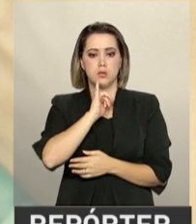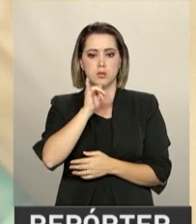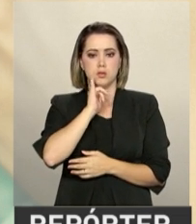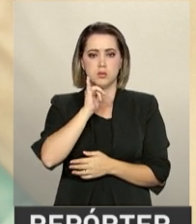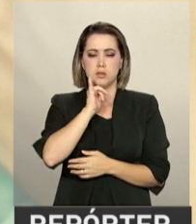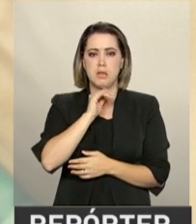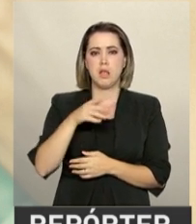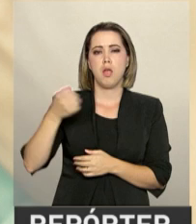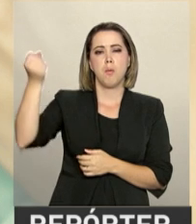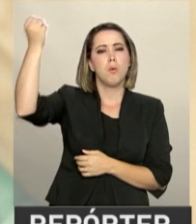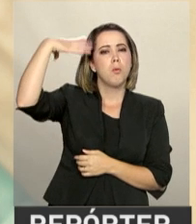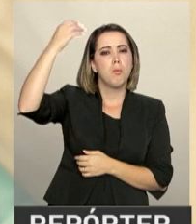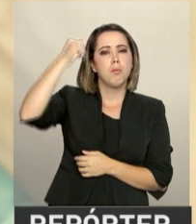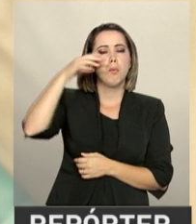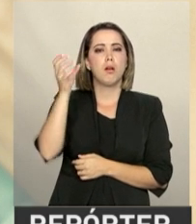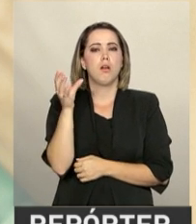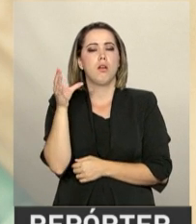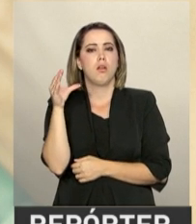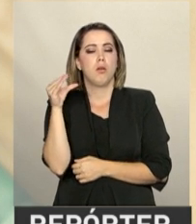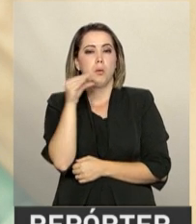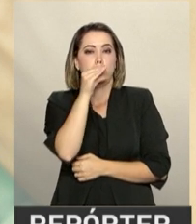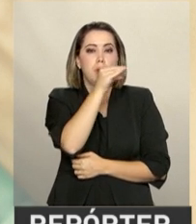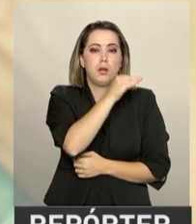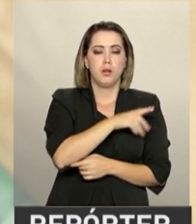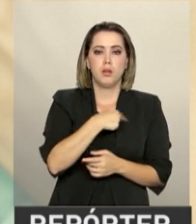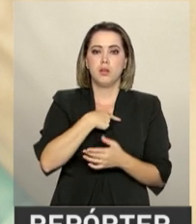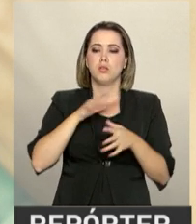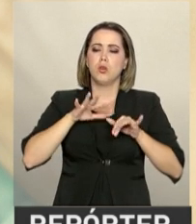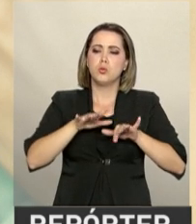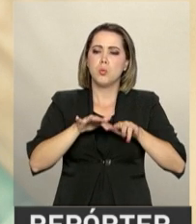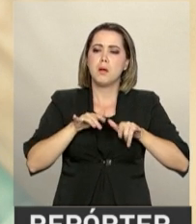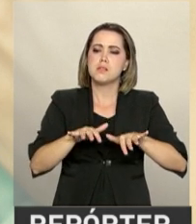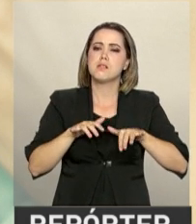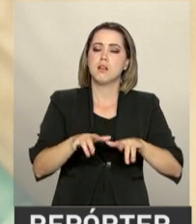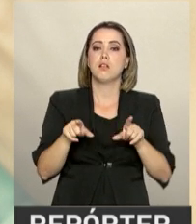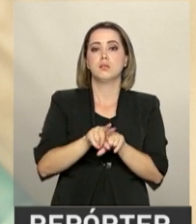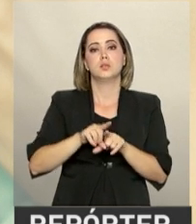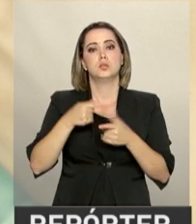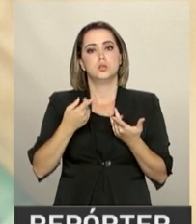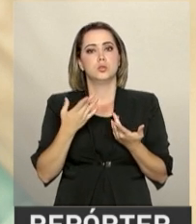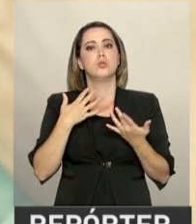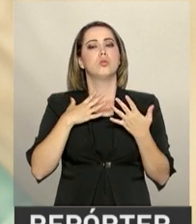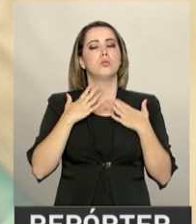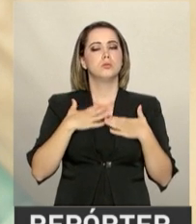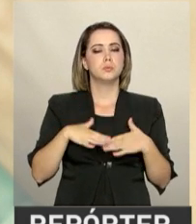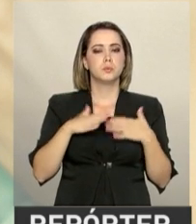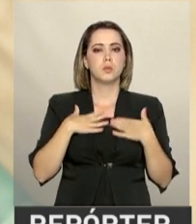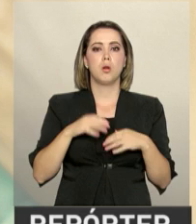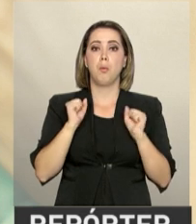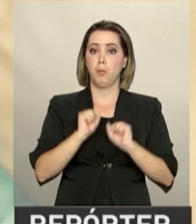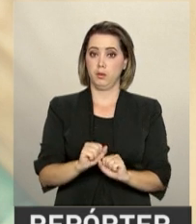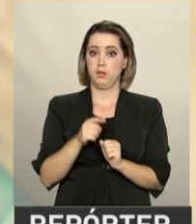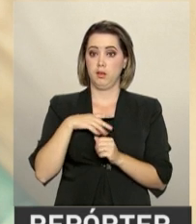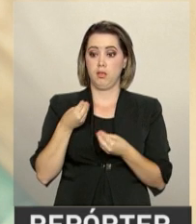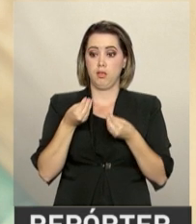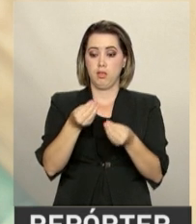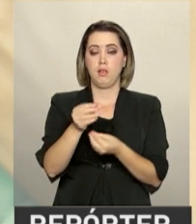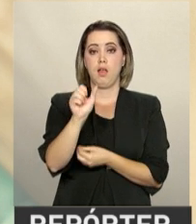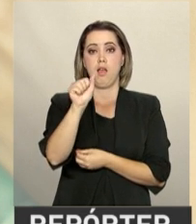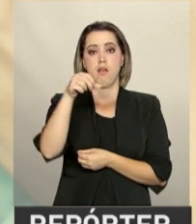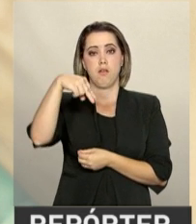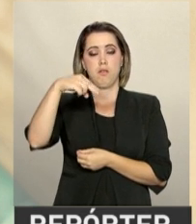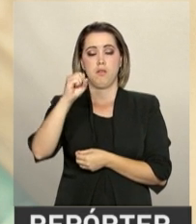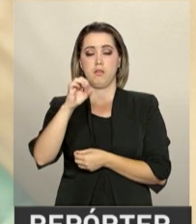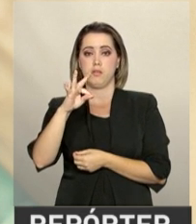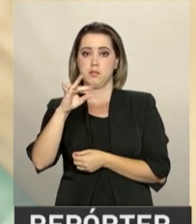banhos quentes, massagem e técnicas de relaxamento, garantir o direito à anestesia, contraindicar a